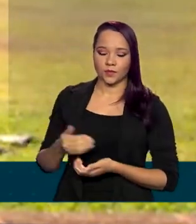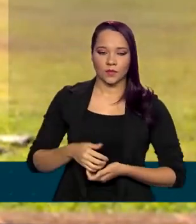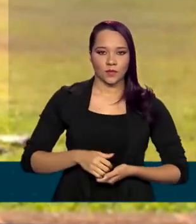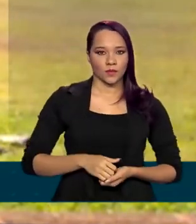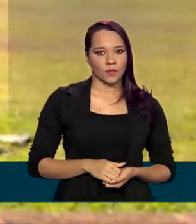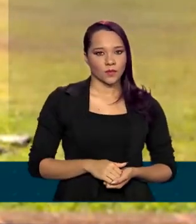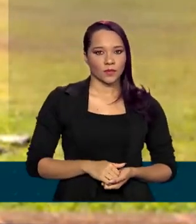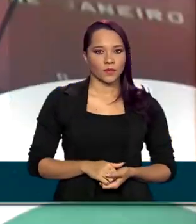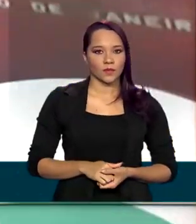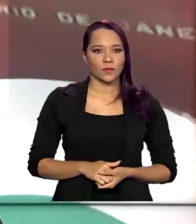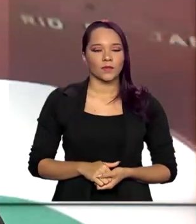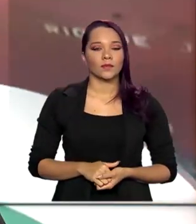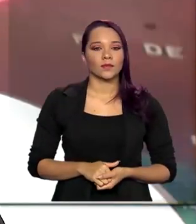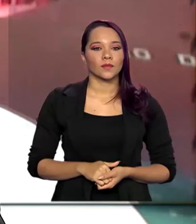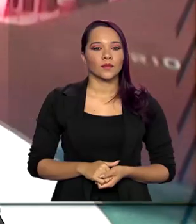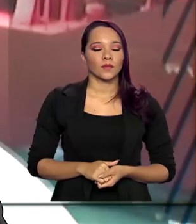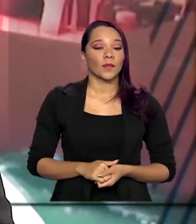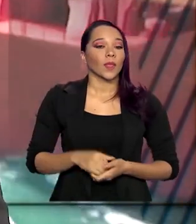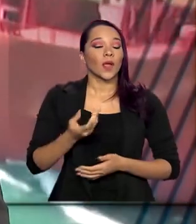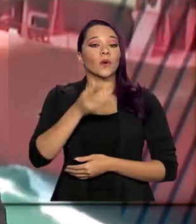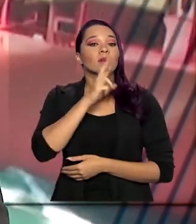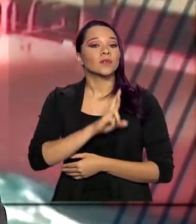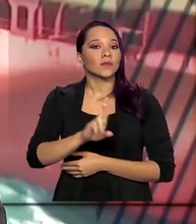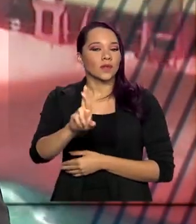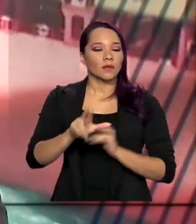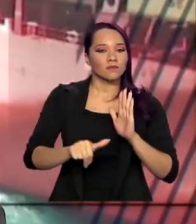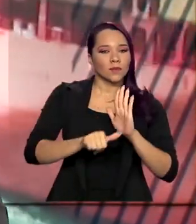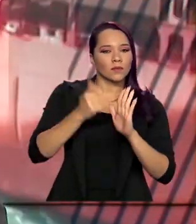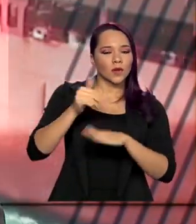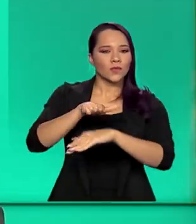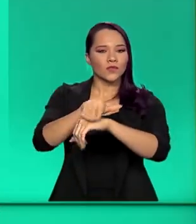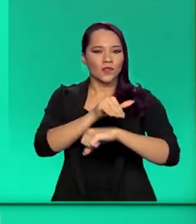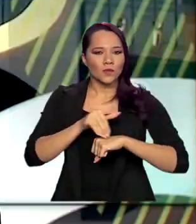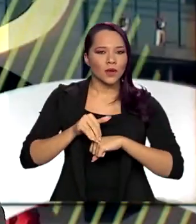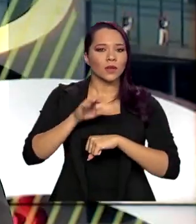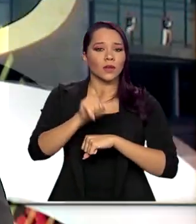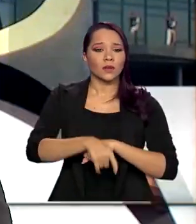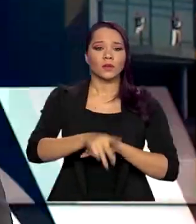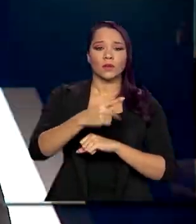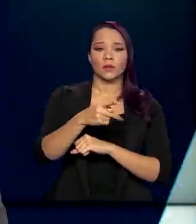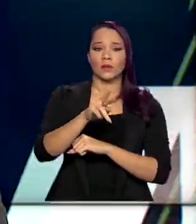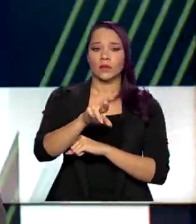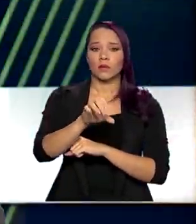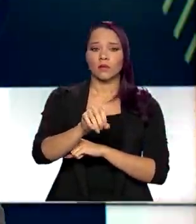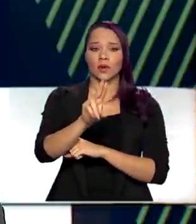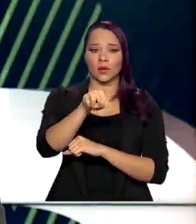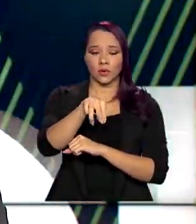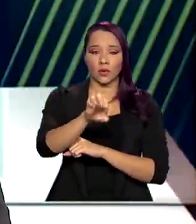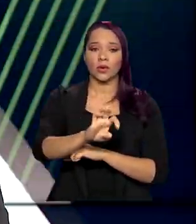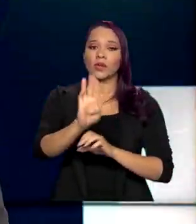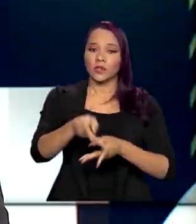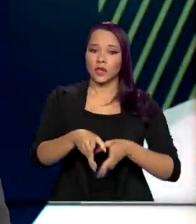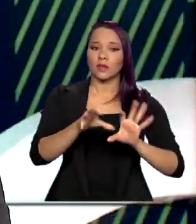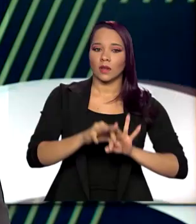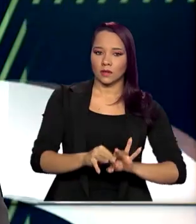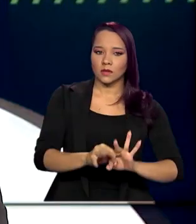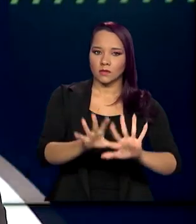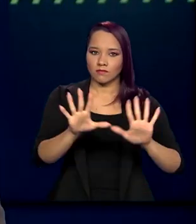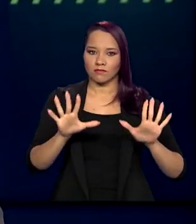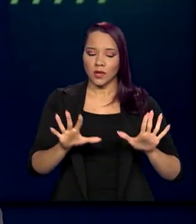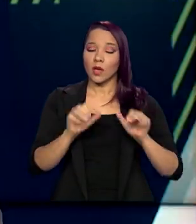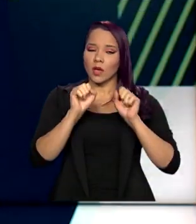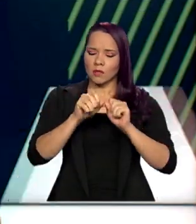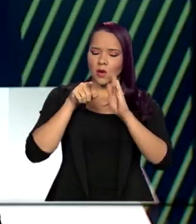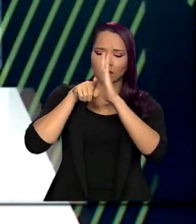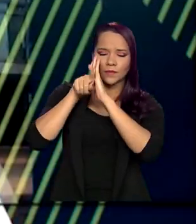Governo Agora. O resultado da primeira chamada do programa Universidade para Todos já está disponível e pode